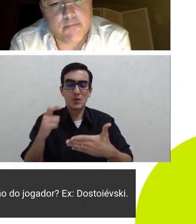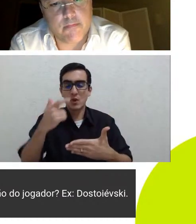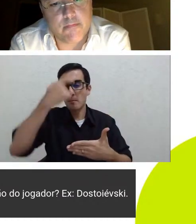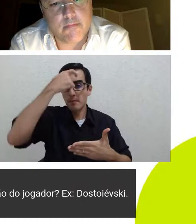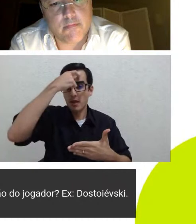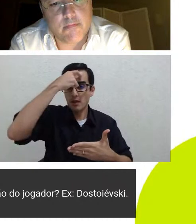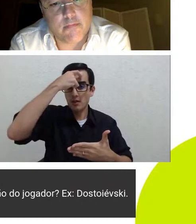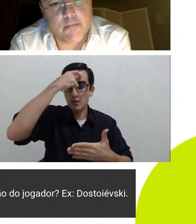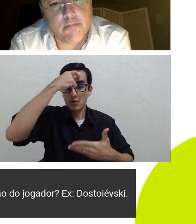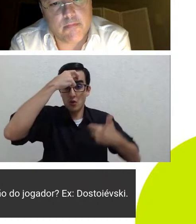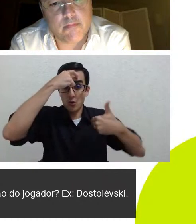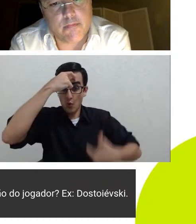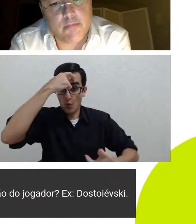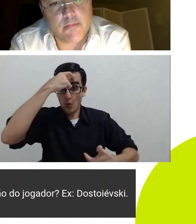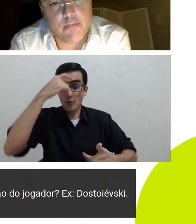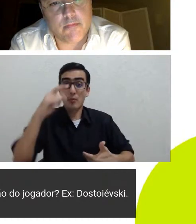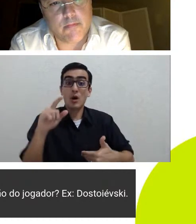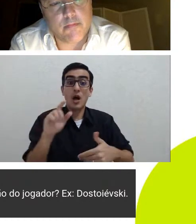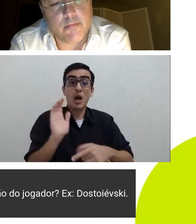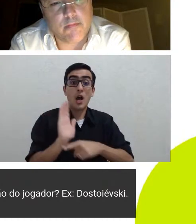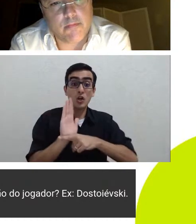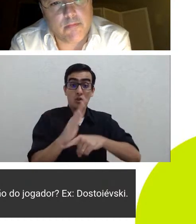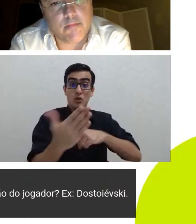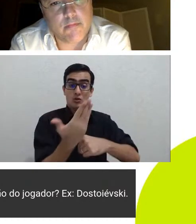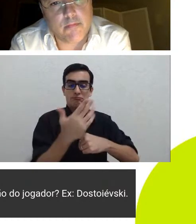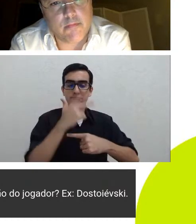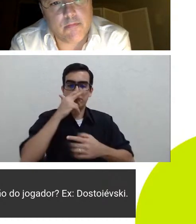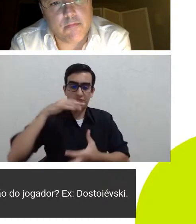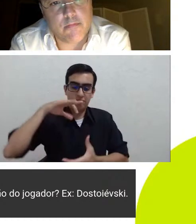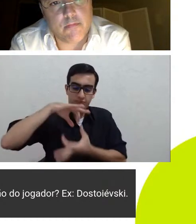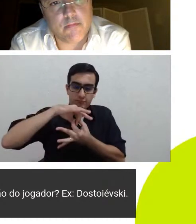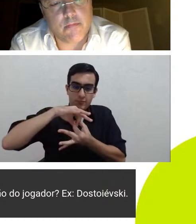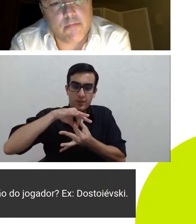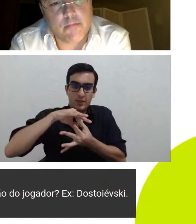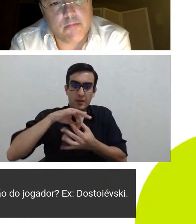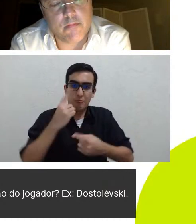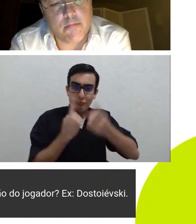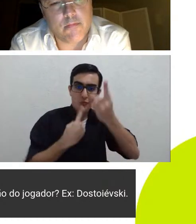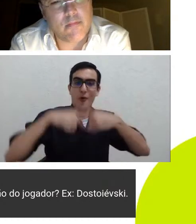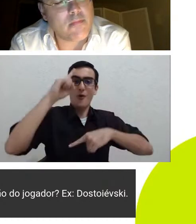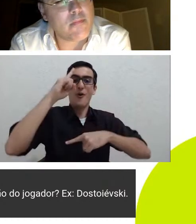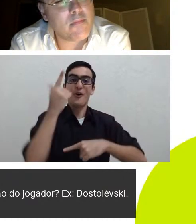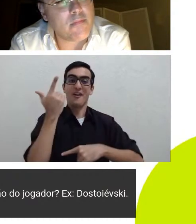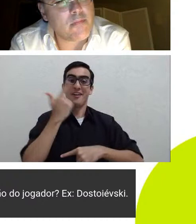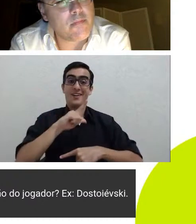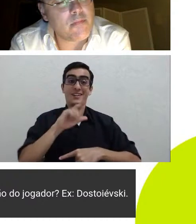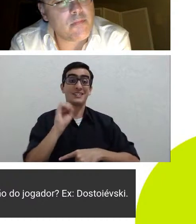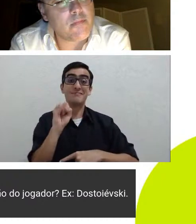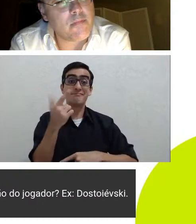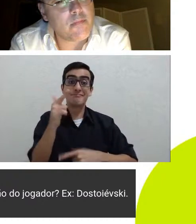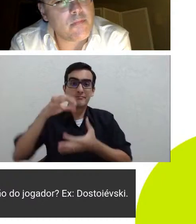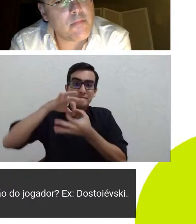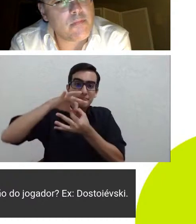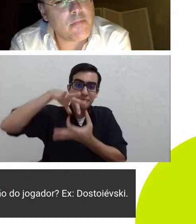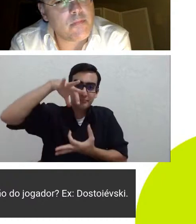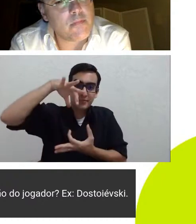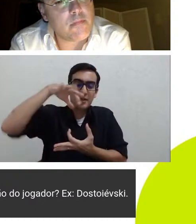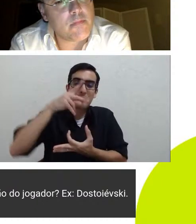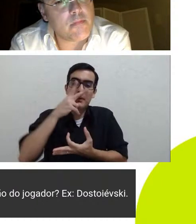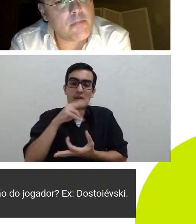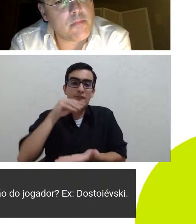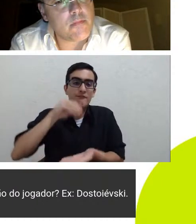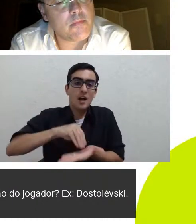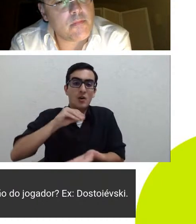mente se enriquecem então o indivíduo fica buscando algo fora sempre algo fora